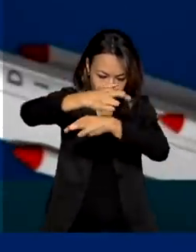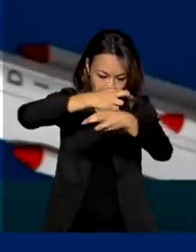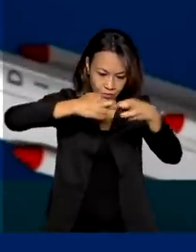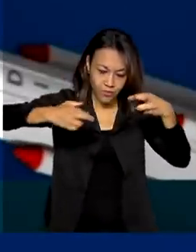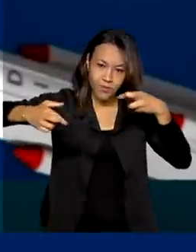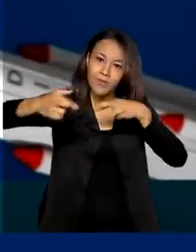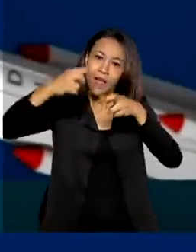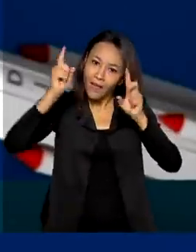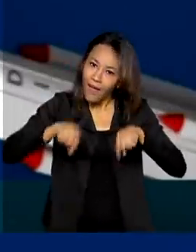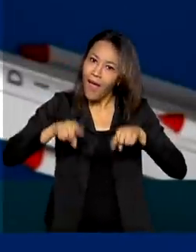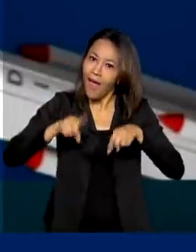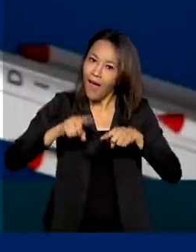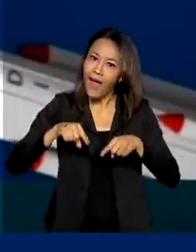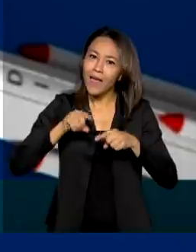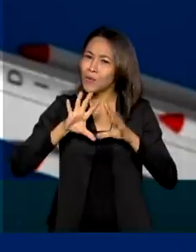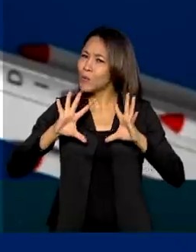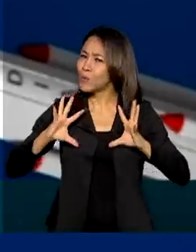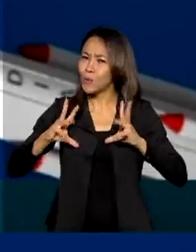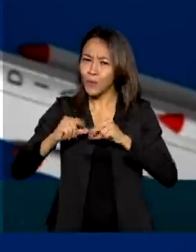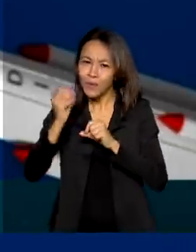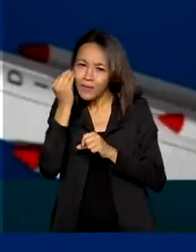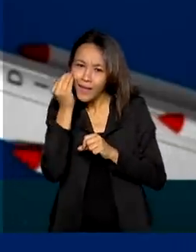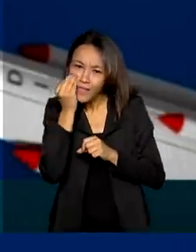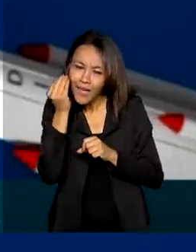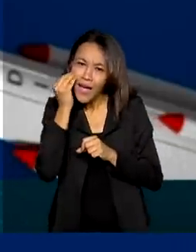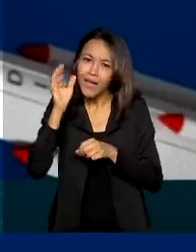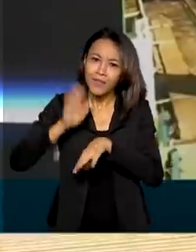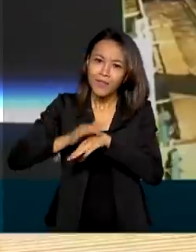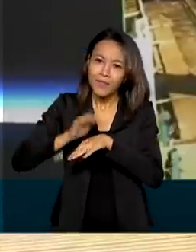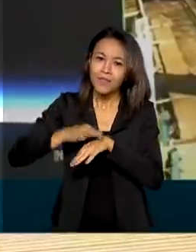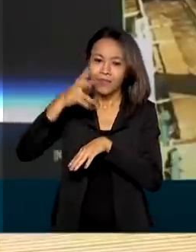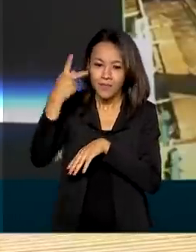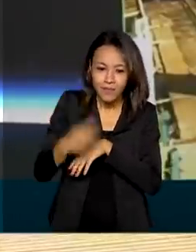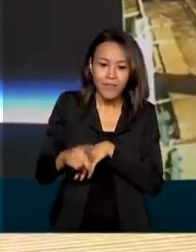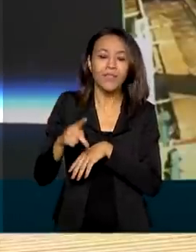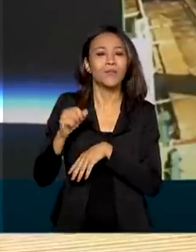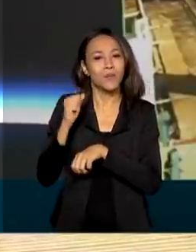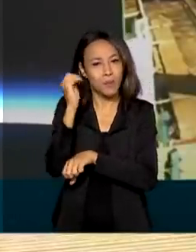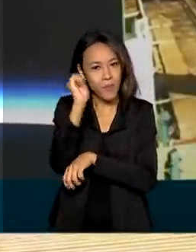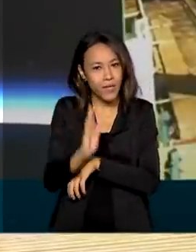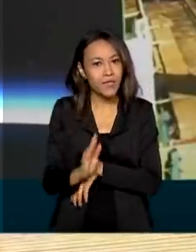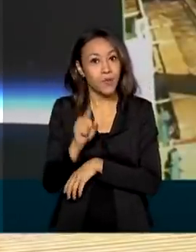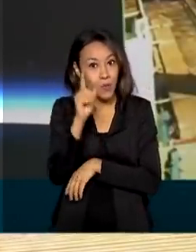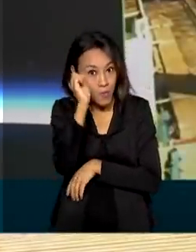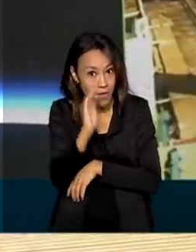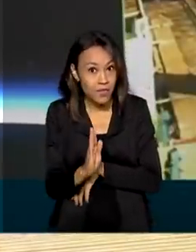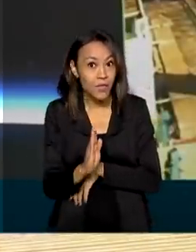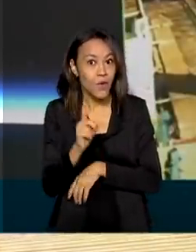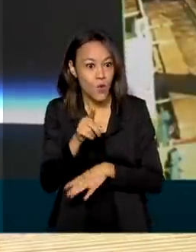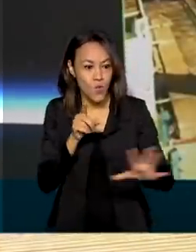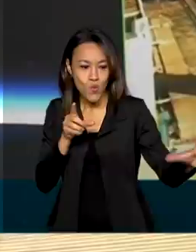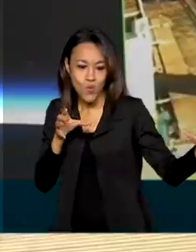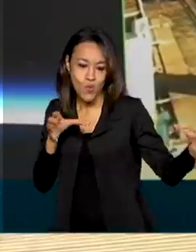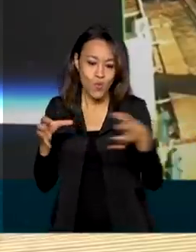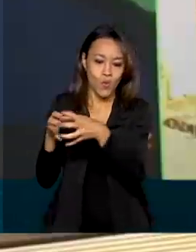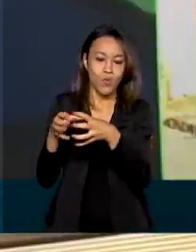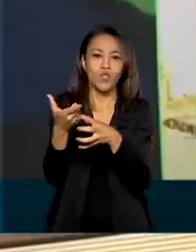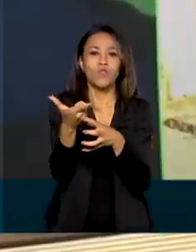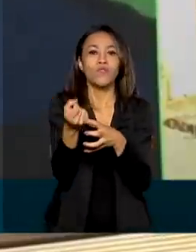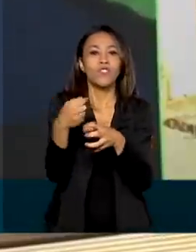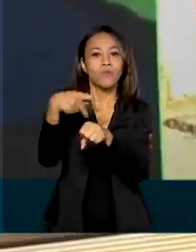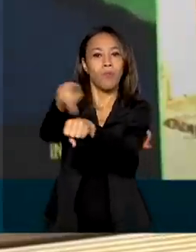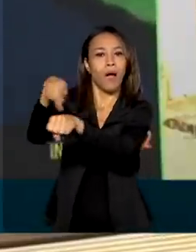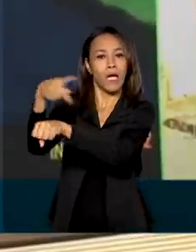projetado, integrado, testado e operado no país e faz com que o Brasil passe a um grupo de 20 países